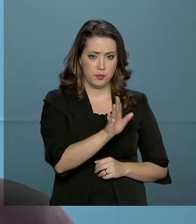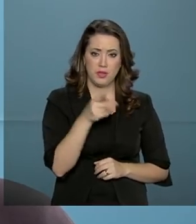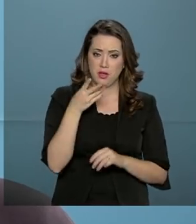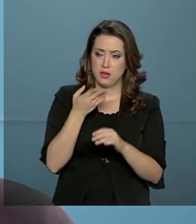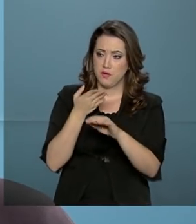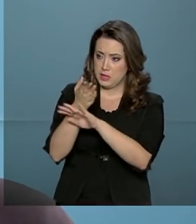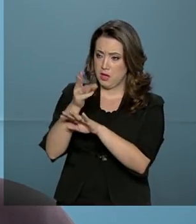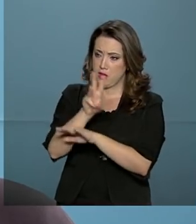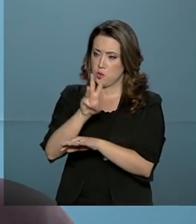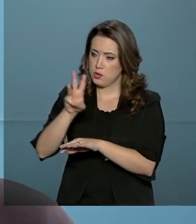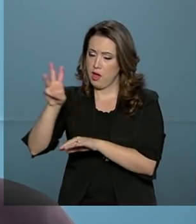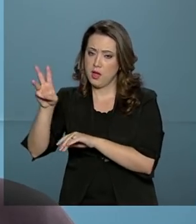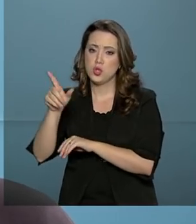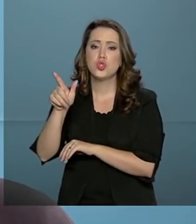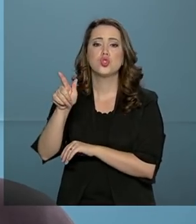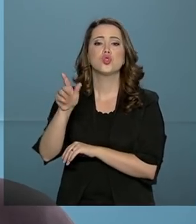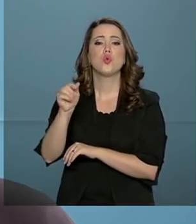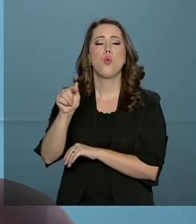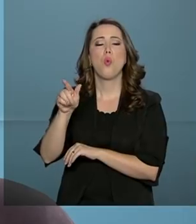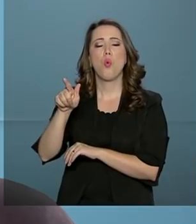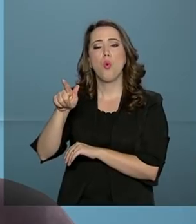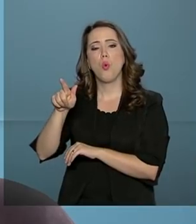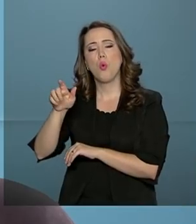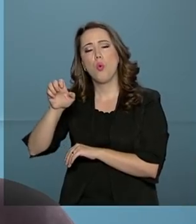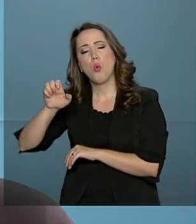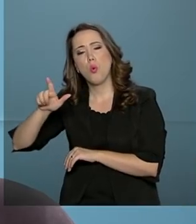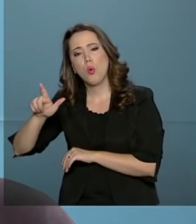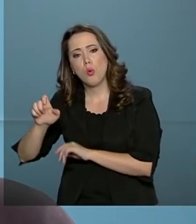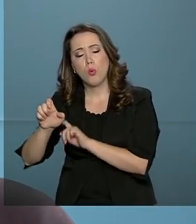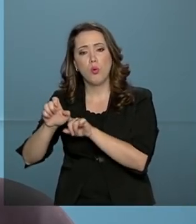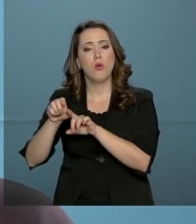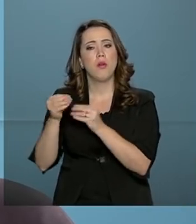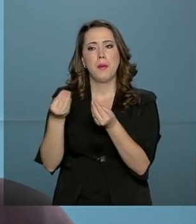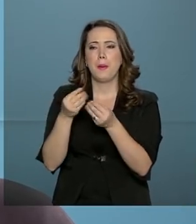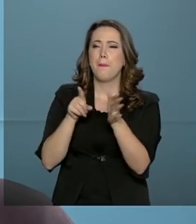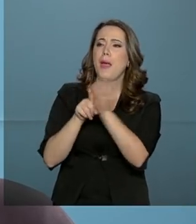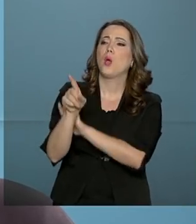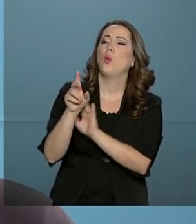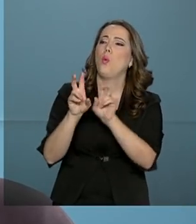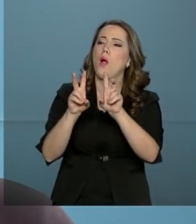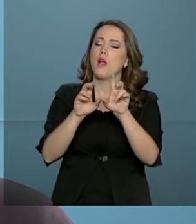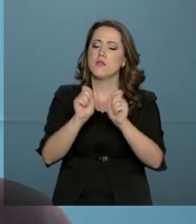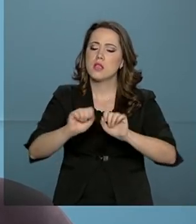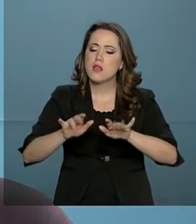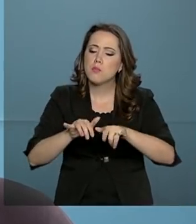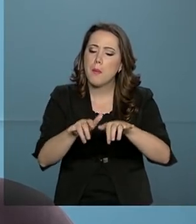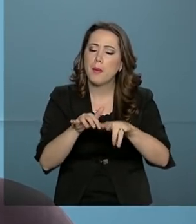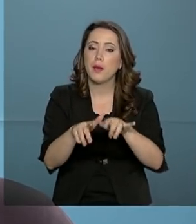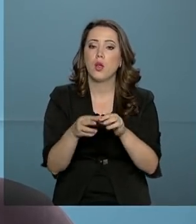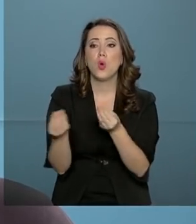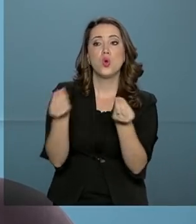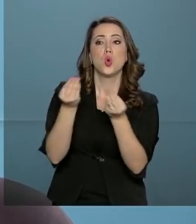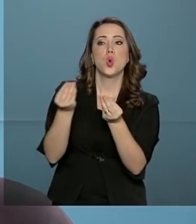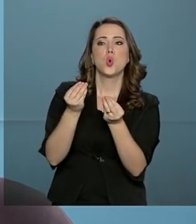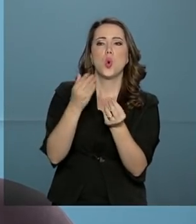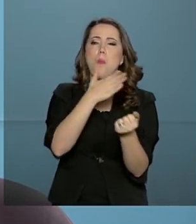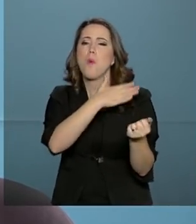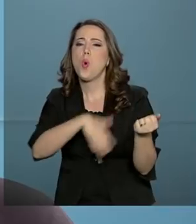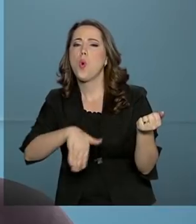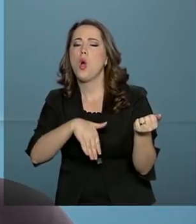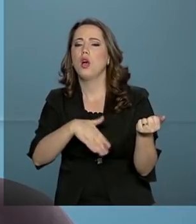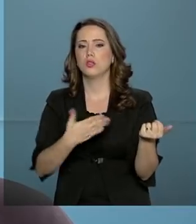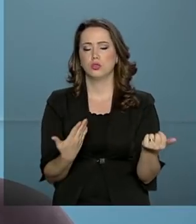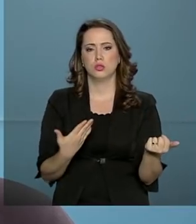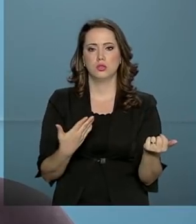Google, na pesquisa e colocar lá como me cortar, você vai encontrar um monte de